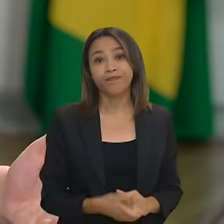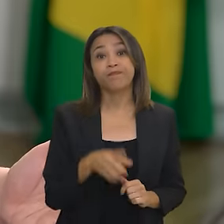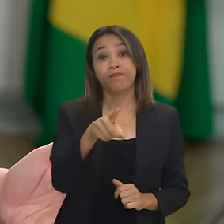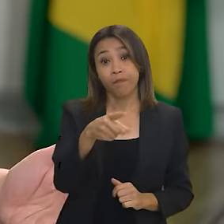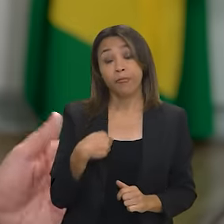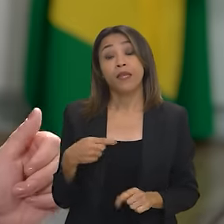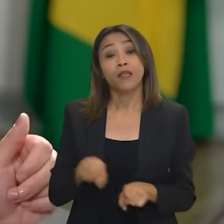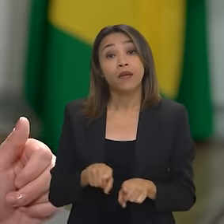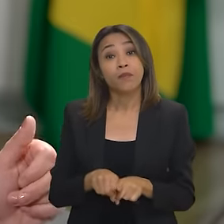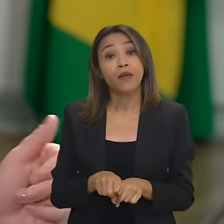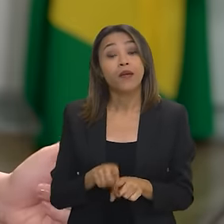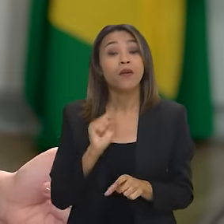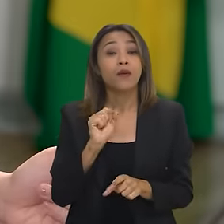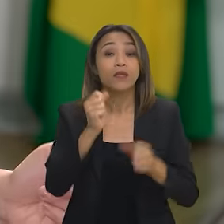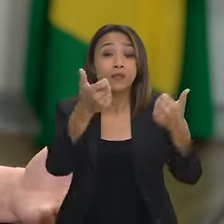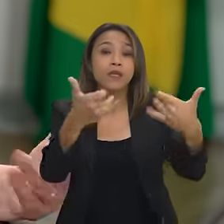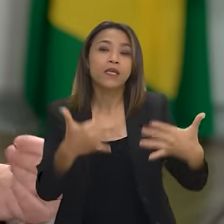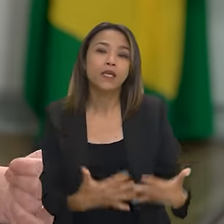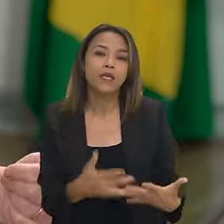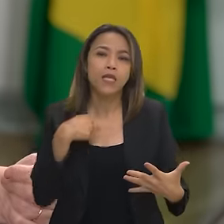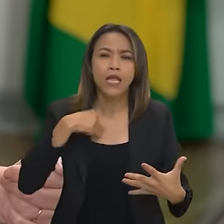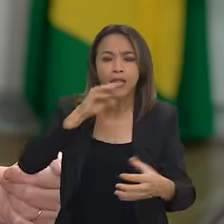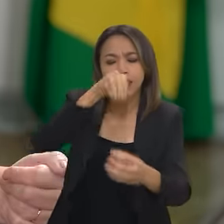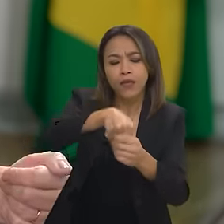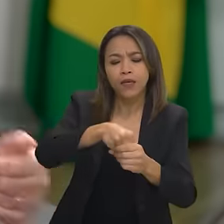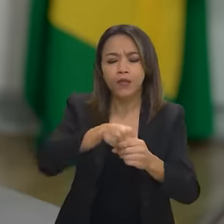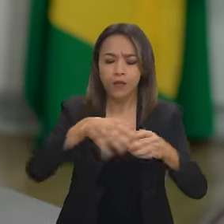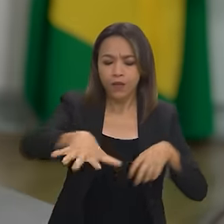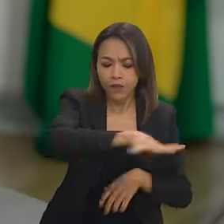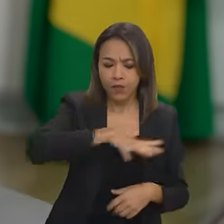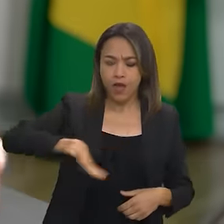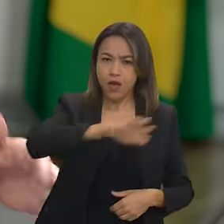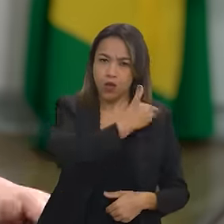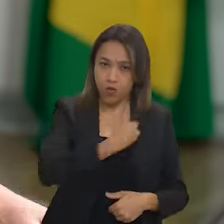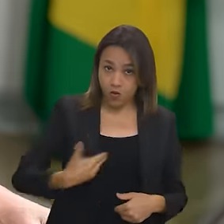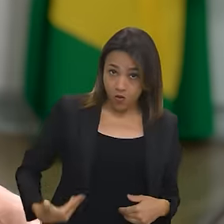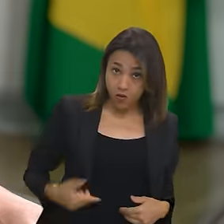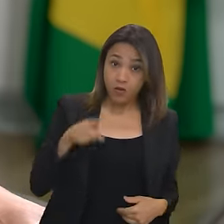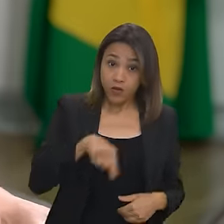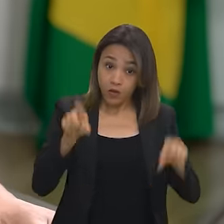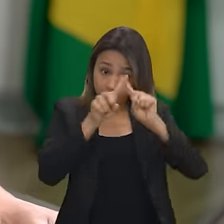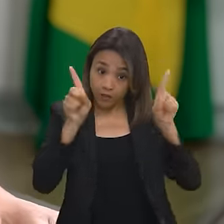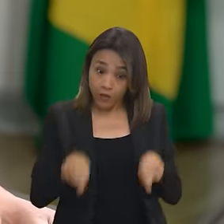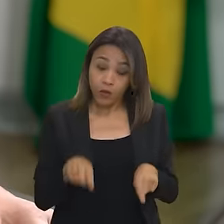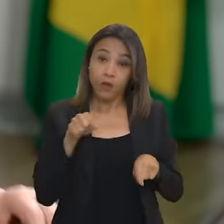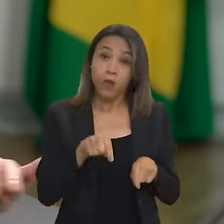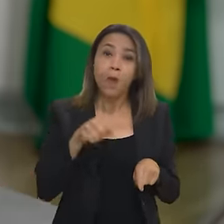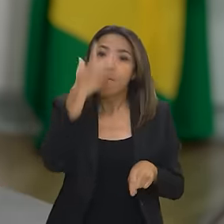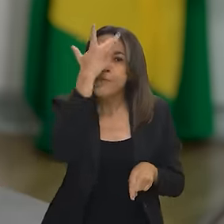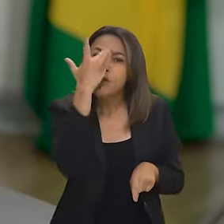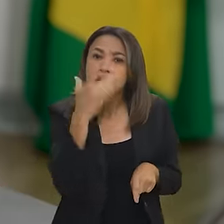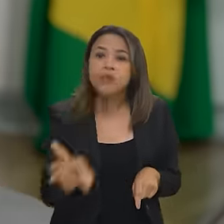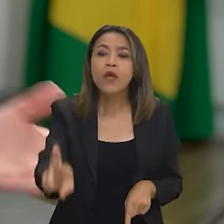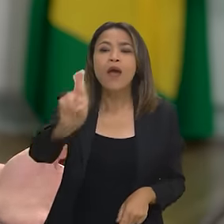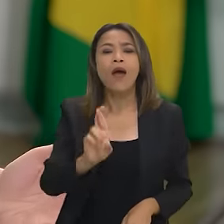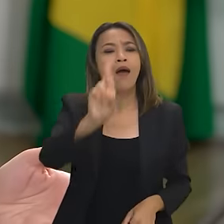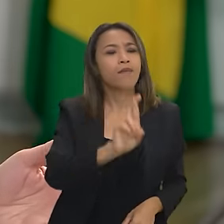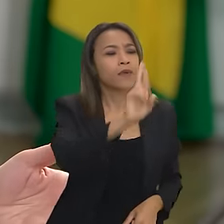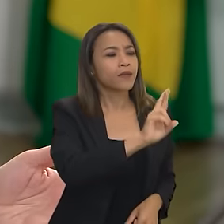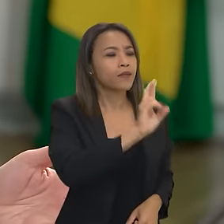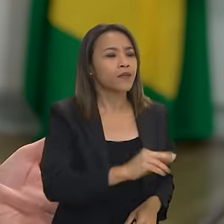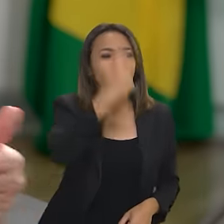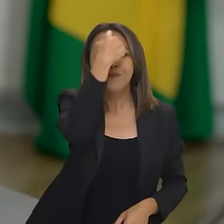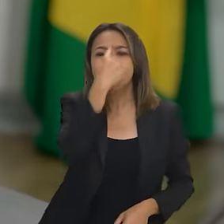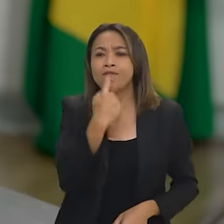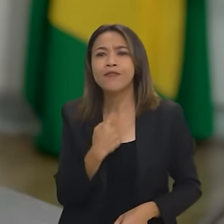O maior ganho é conseguir ter, dentro do setor público brasileiro, sendo servidor público brasileiro, pessoas que representem toda a